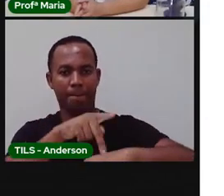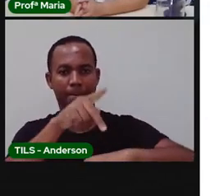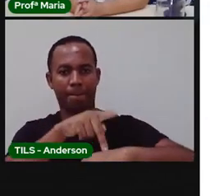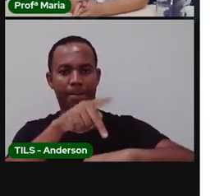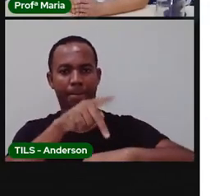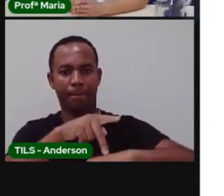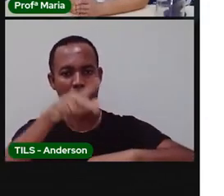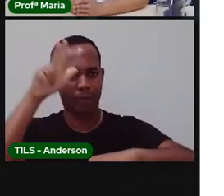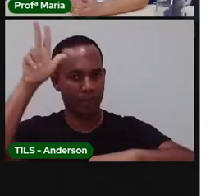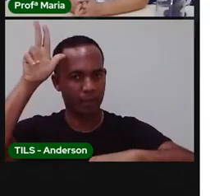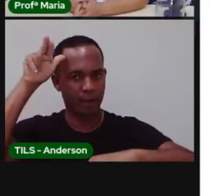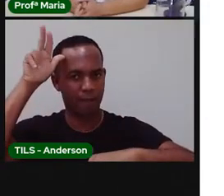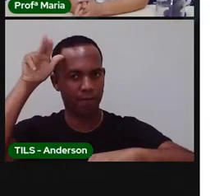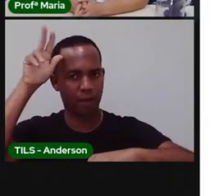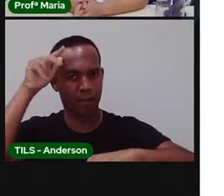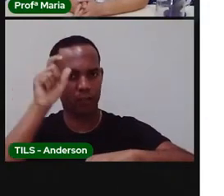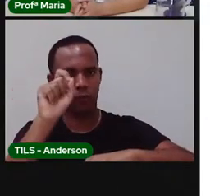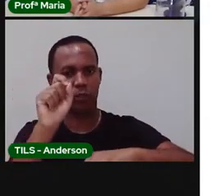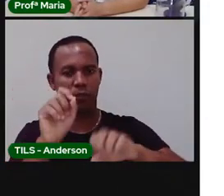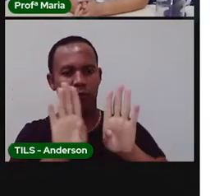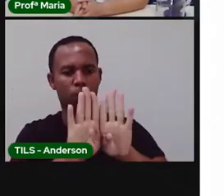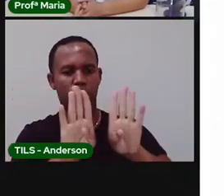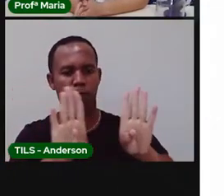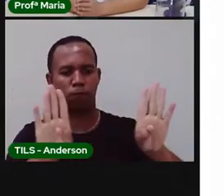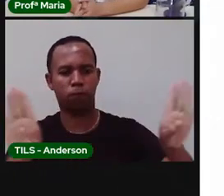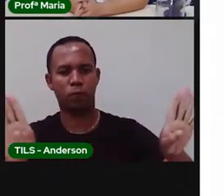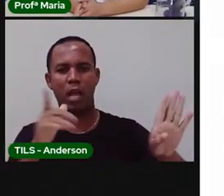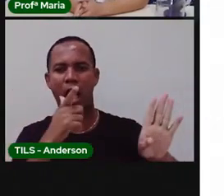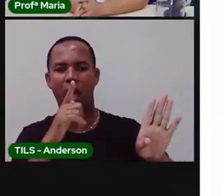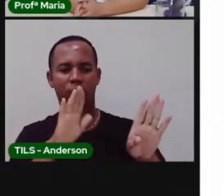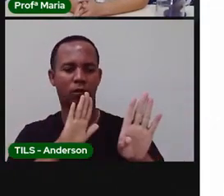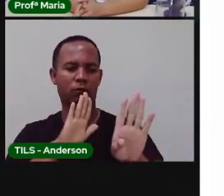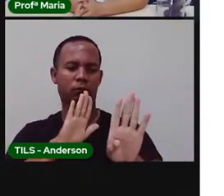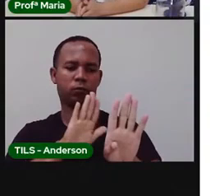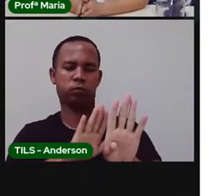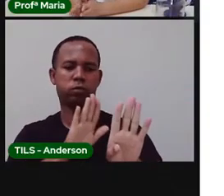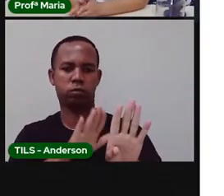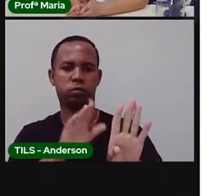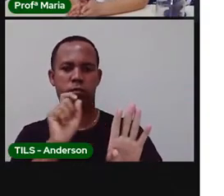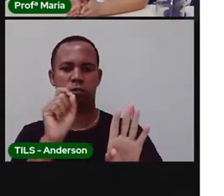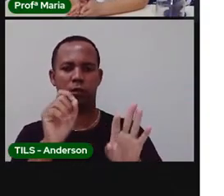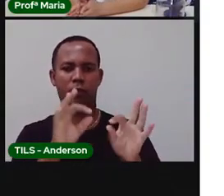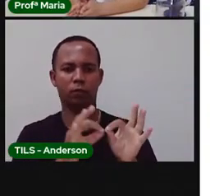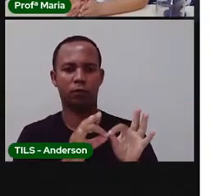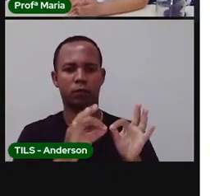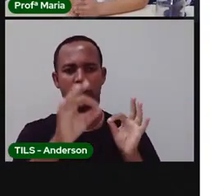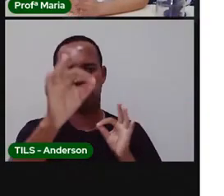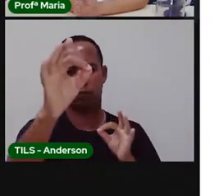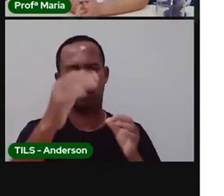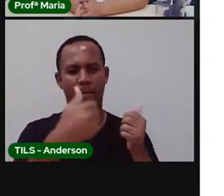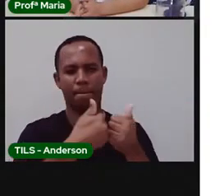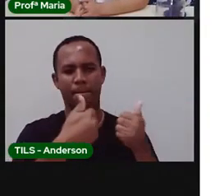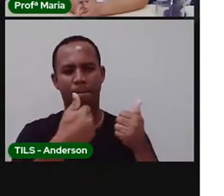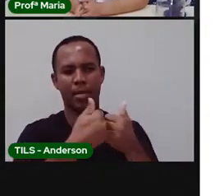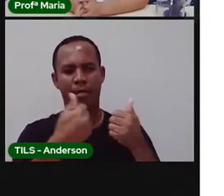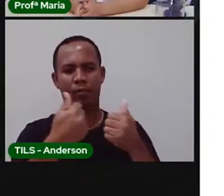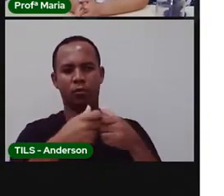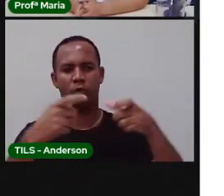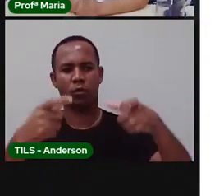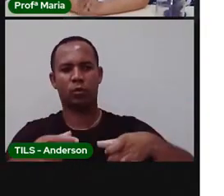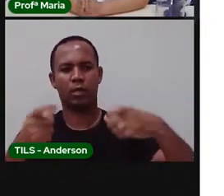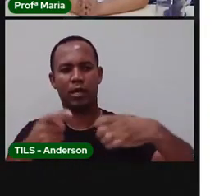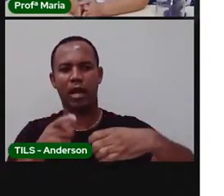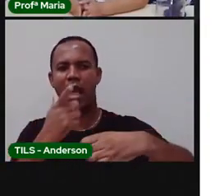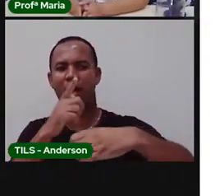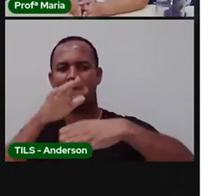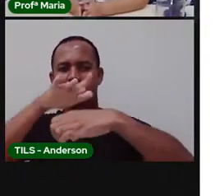Cavalo. Essa barragem Pedra do Cavalo, ela fica a poucos quilômetros de Cachoeira e São Félix.